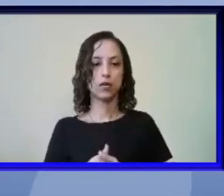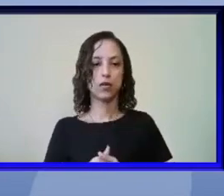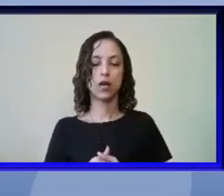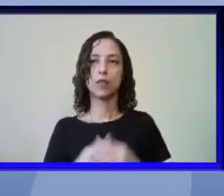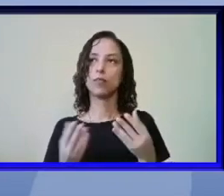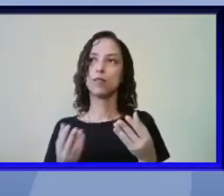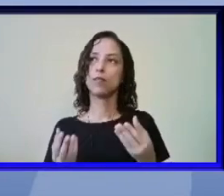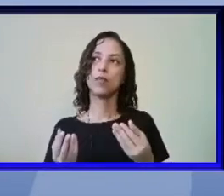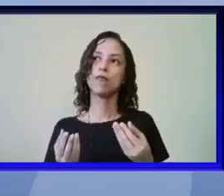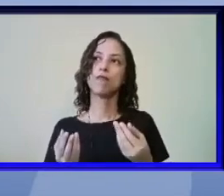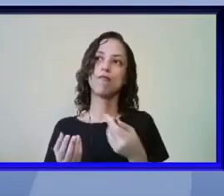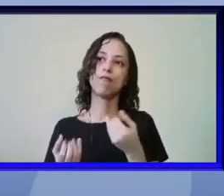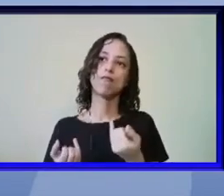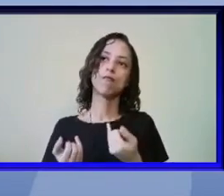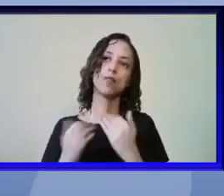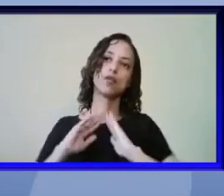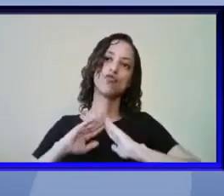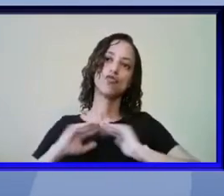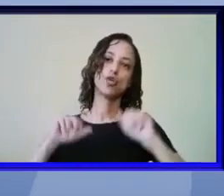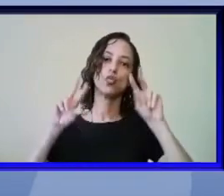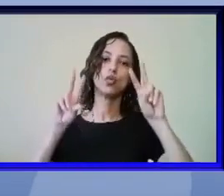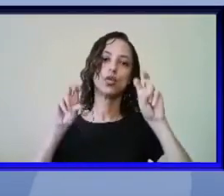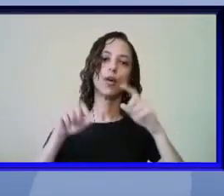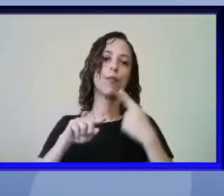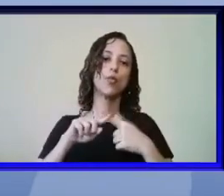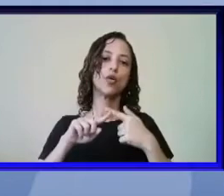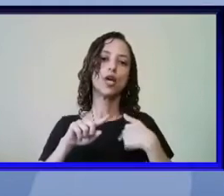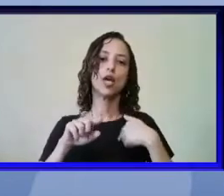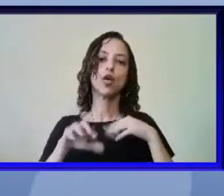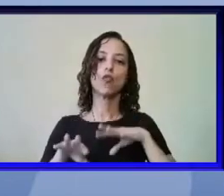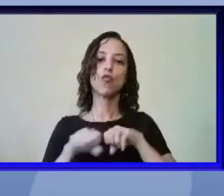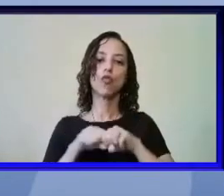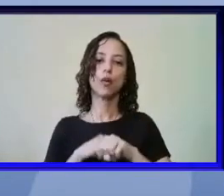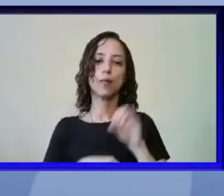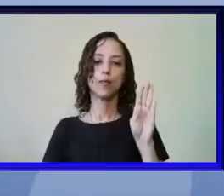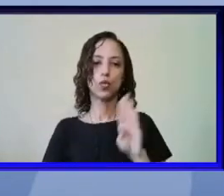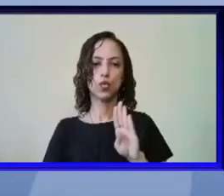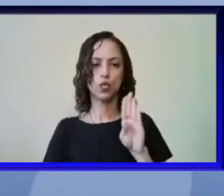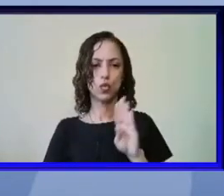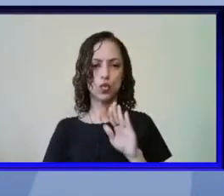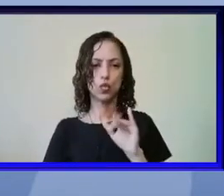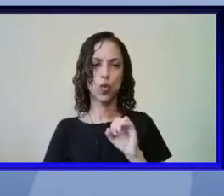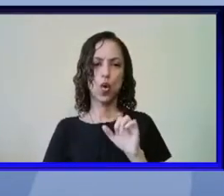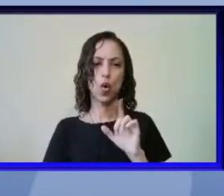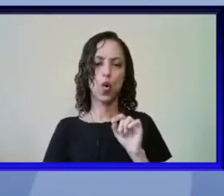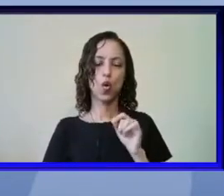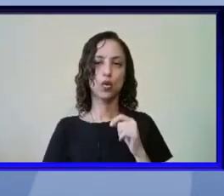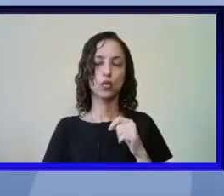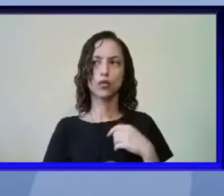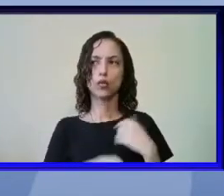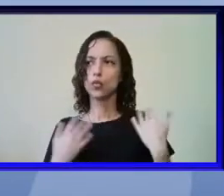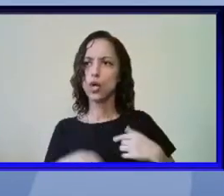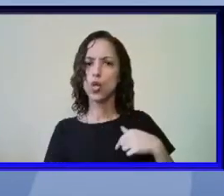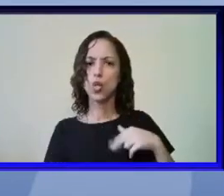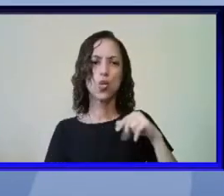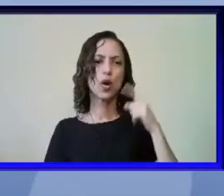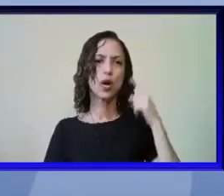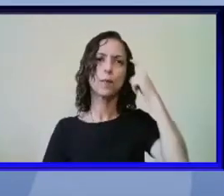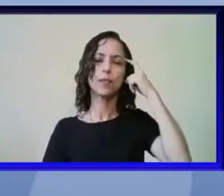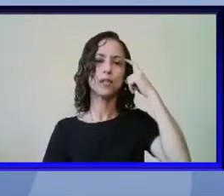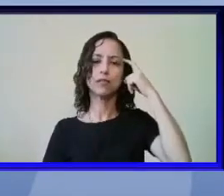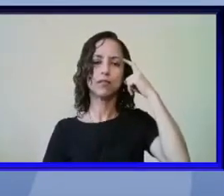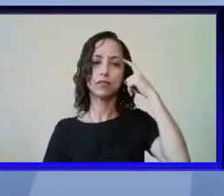porque eu me tornei um biólogo nossa senhora nunca tinha parado para pensar nisso né